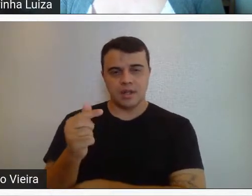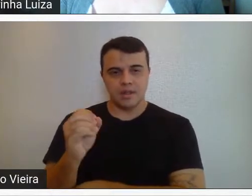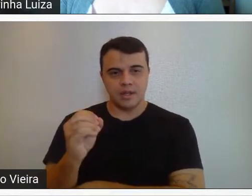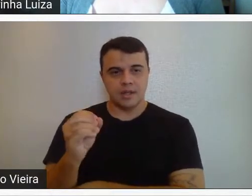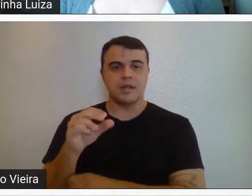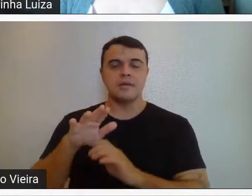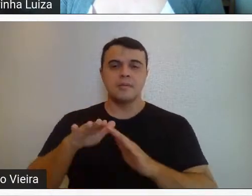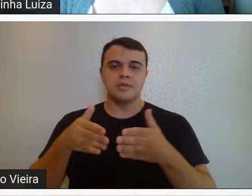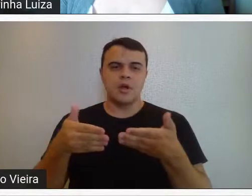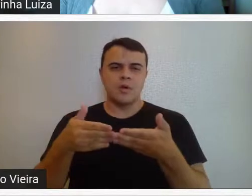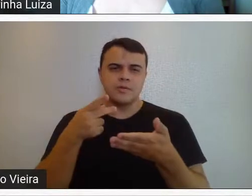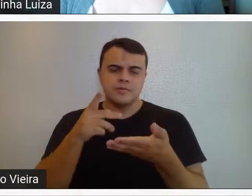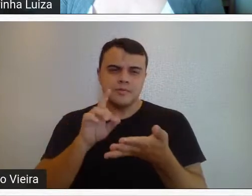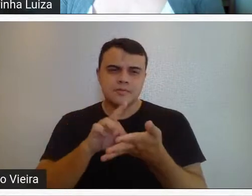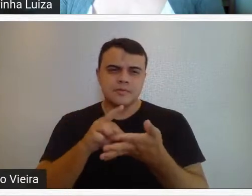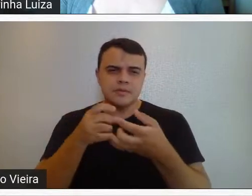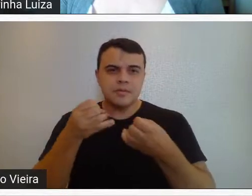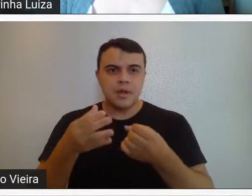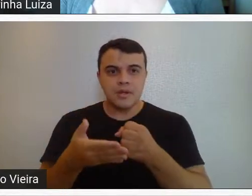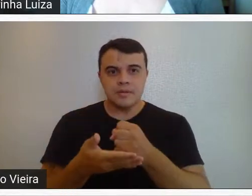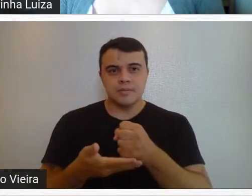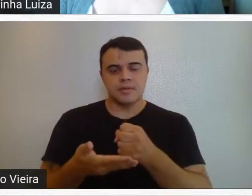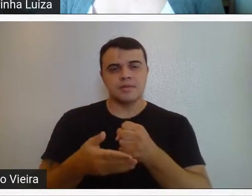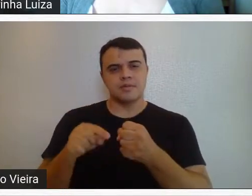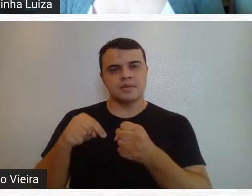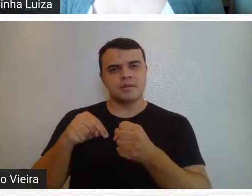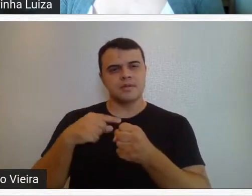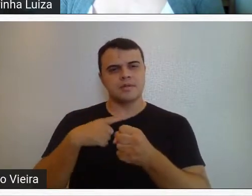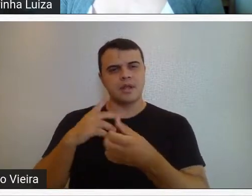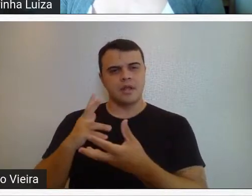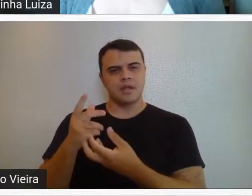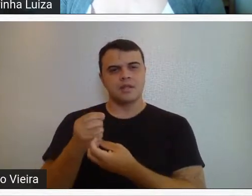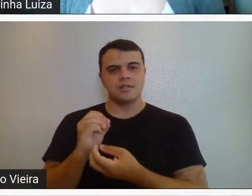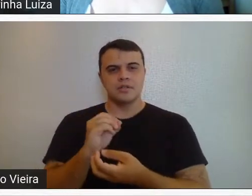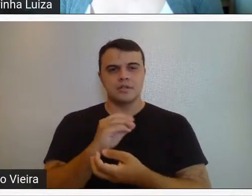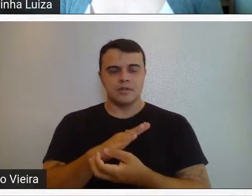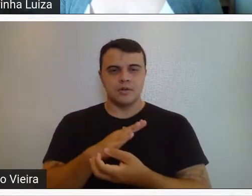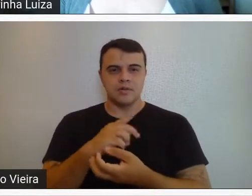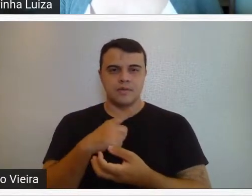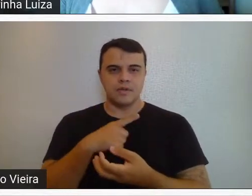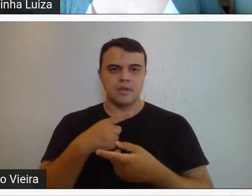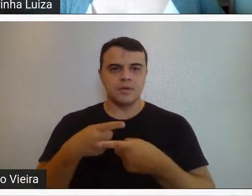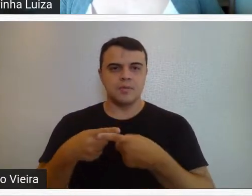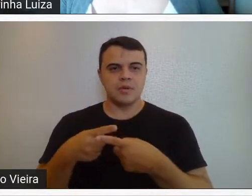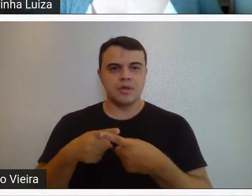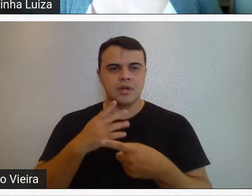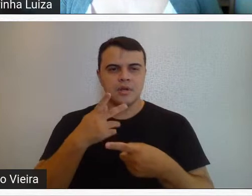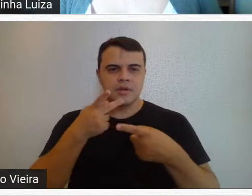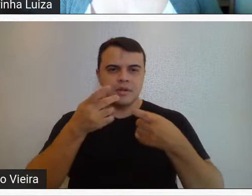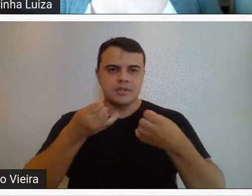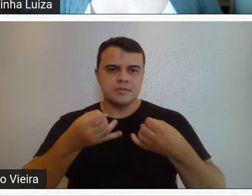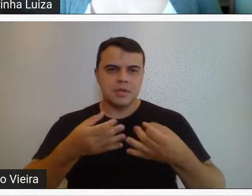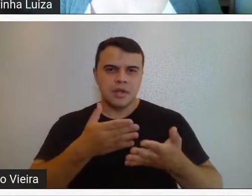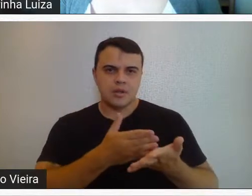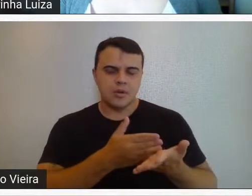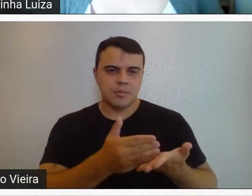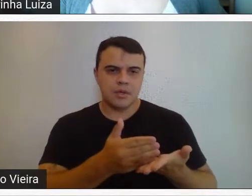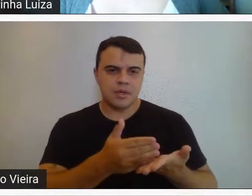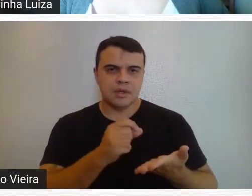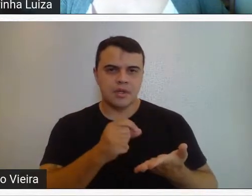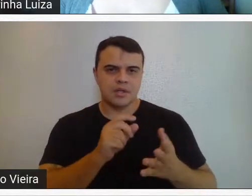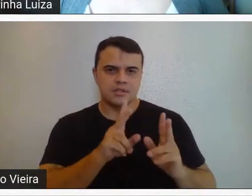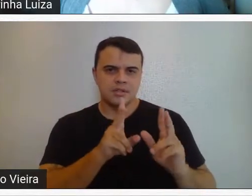que vão justamente ser as bases da nossa arte contemporânea. a questão já do início da arte